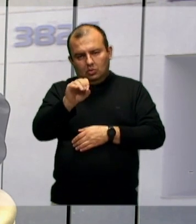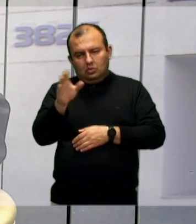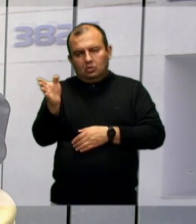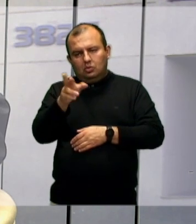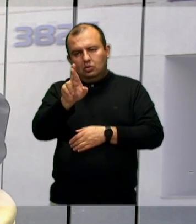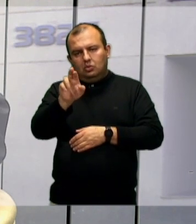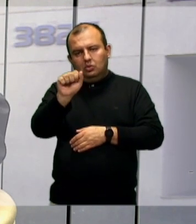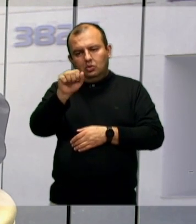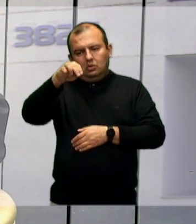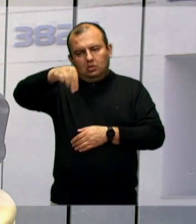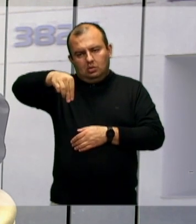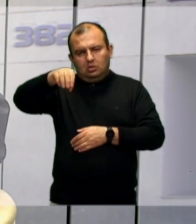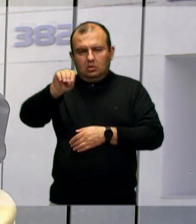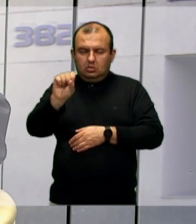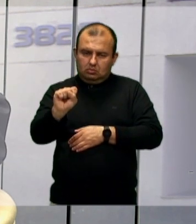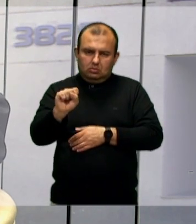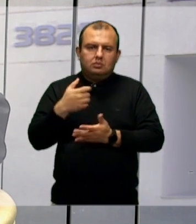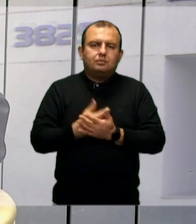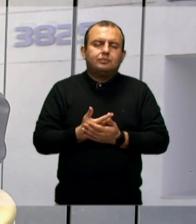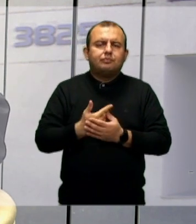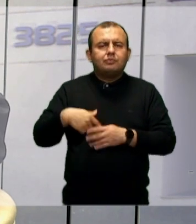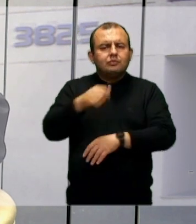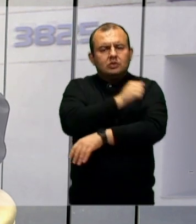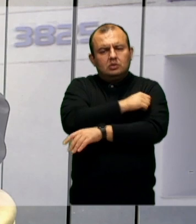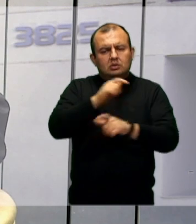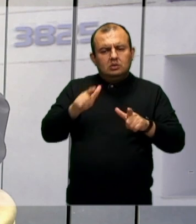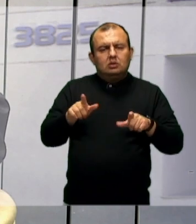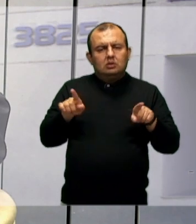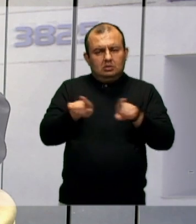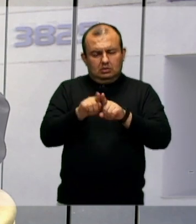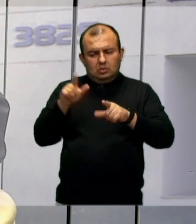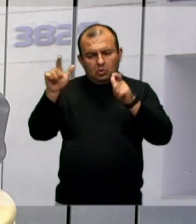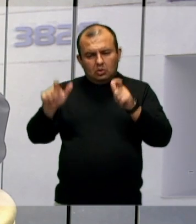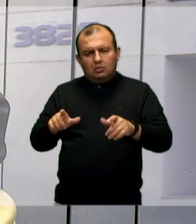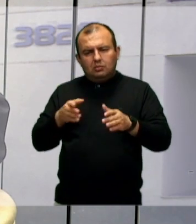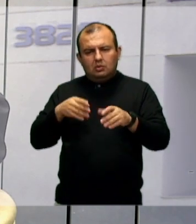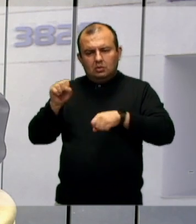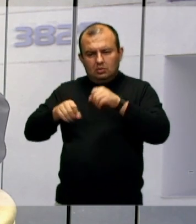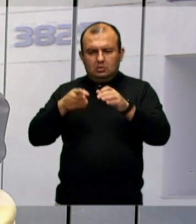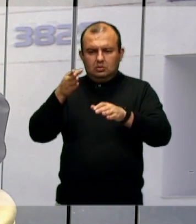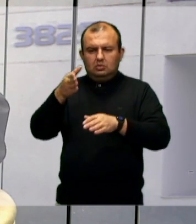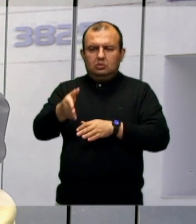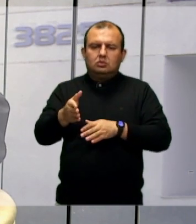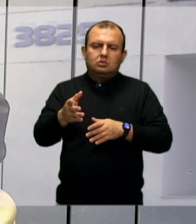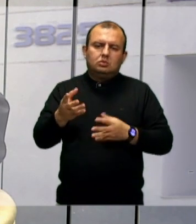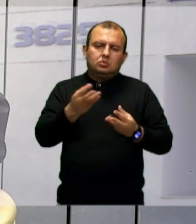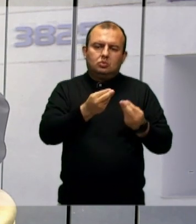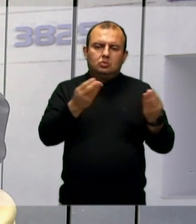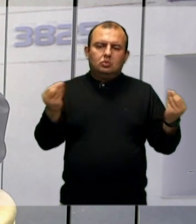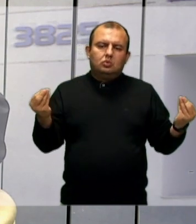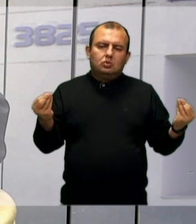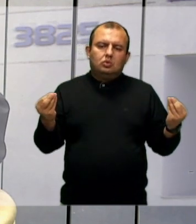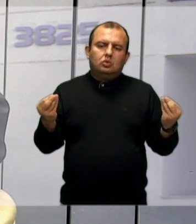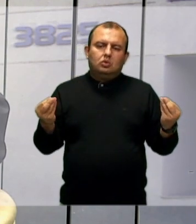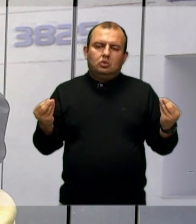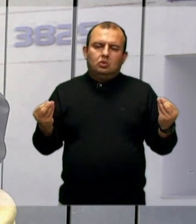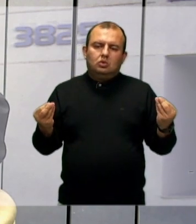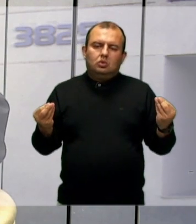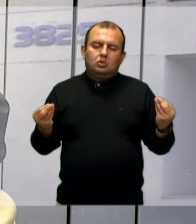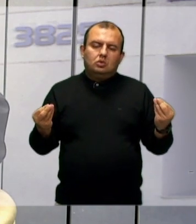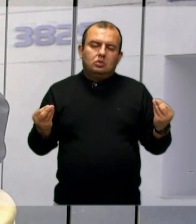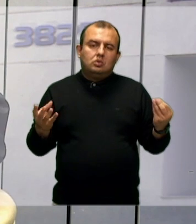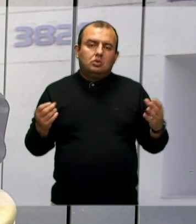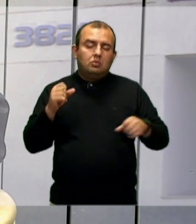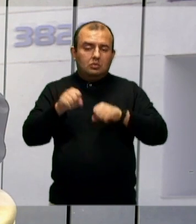que os alunos, eles também têm um local para estar guardando. E também, pelo que eu vejo, é que muitos também não levam, não levam